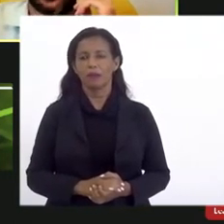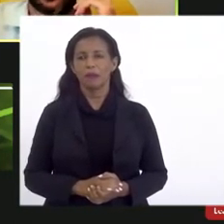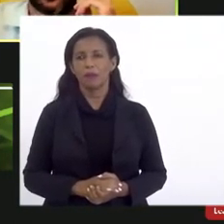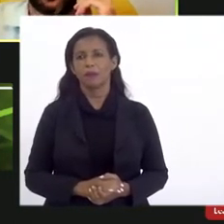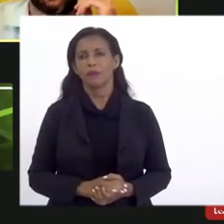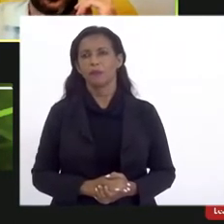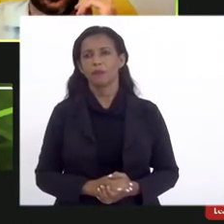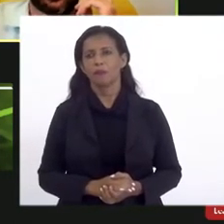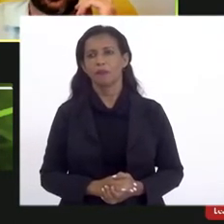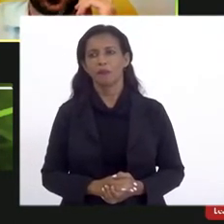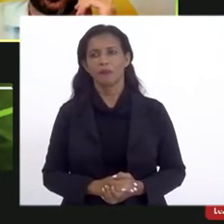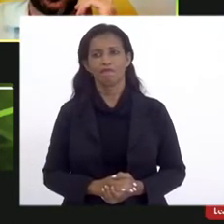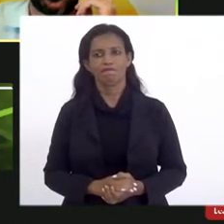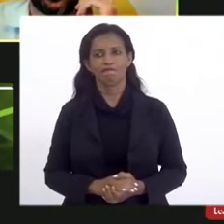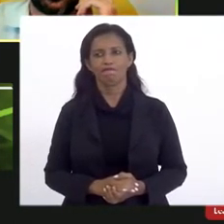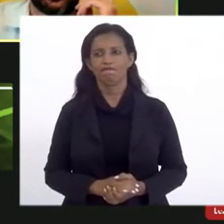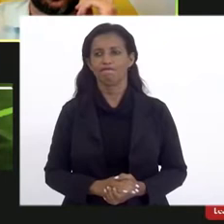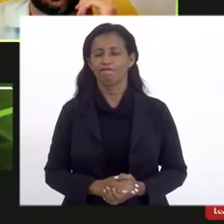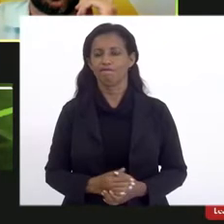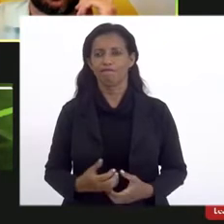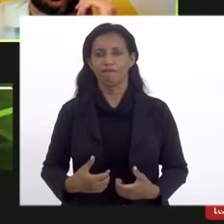Rubens, você está ouvindo o deputado Luiz Paulo?